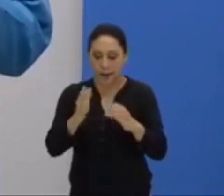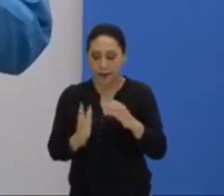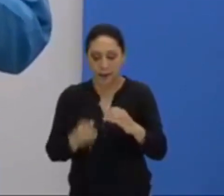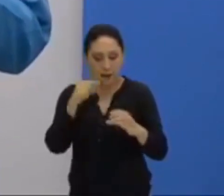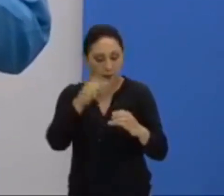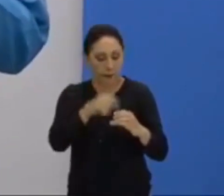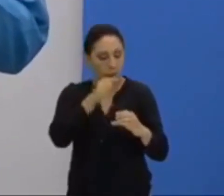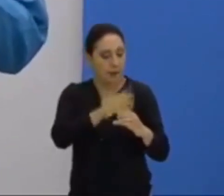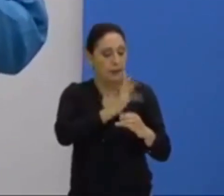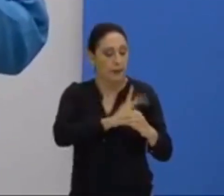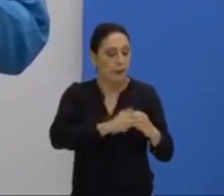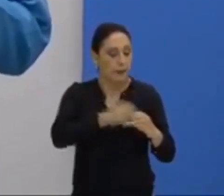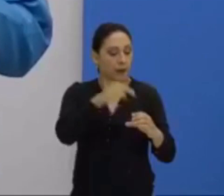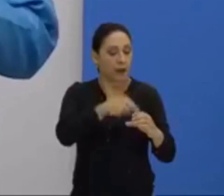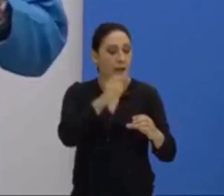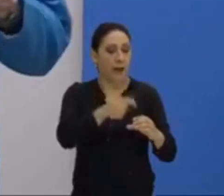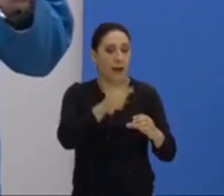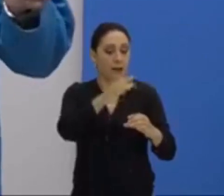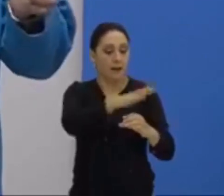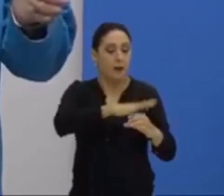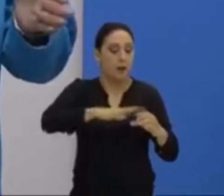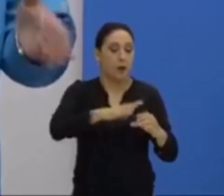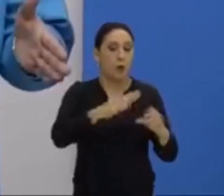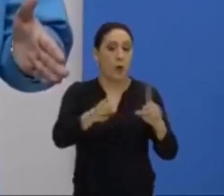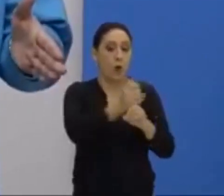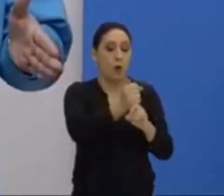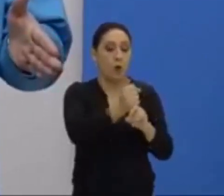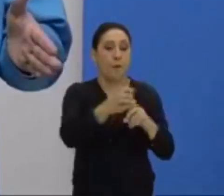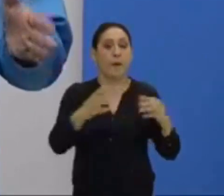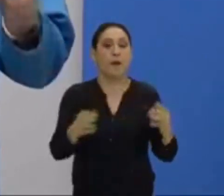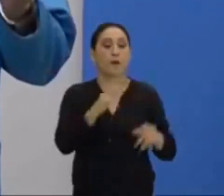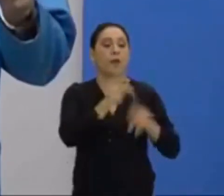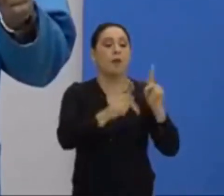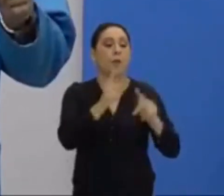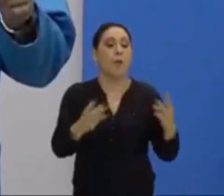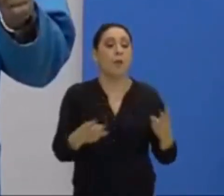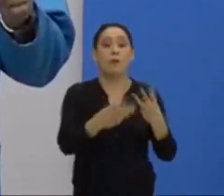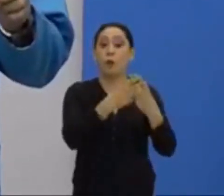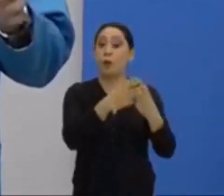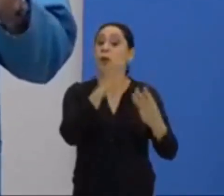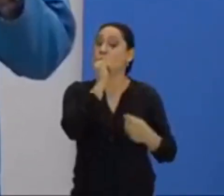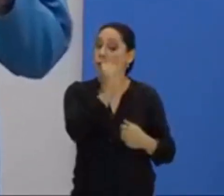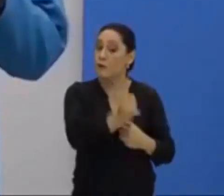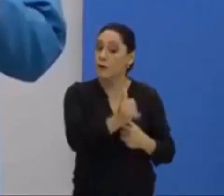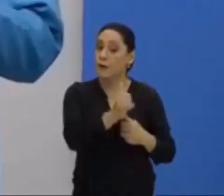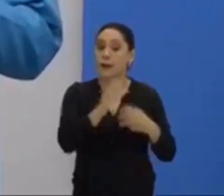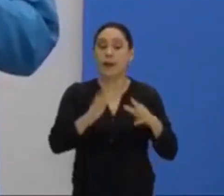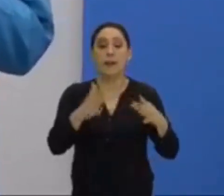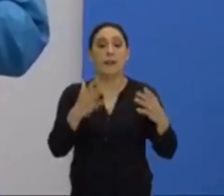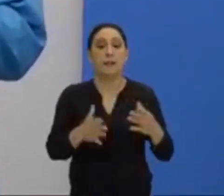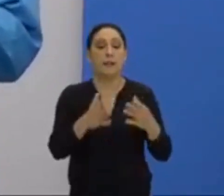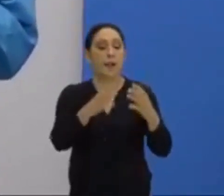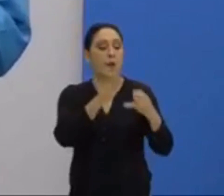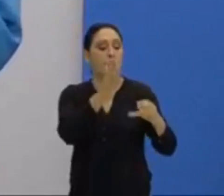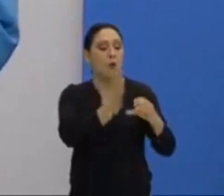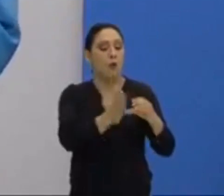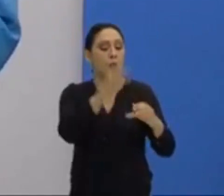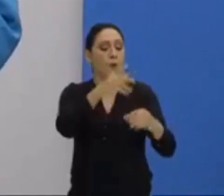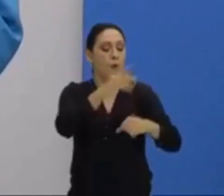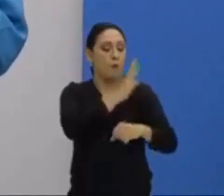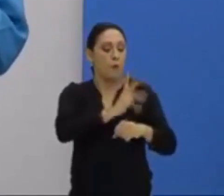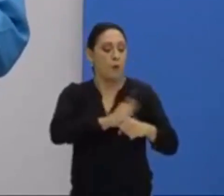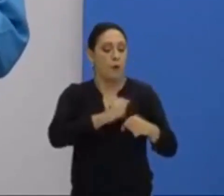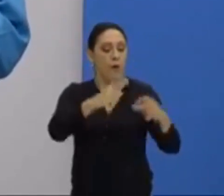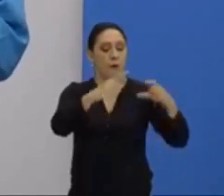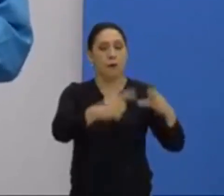Palestina era um território ocupado pelos judeus. Olha o que eu te falei. O território da Palestina era um